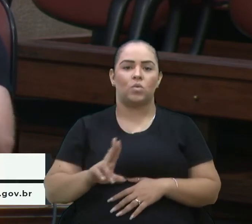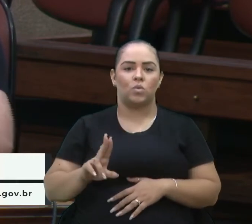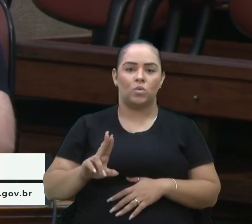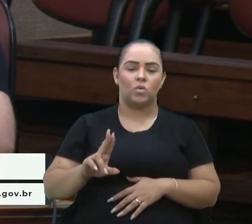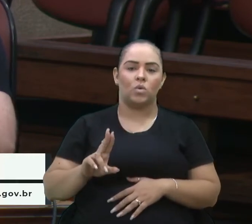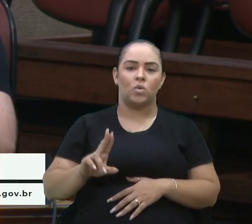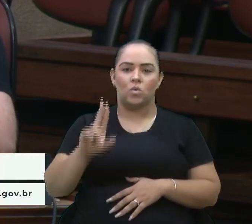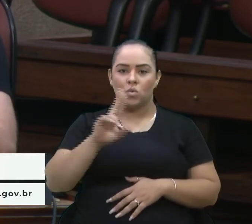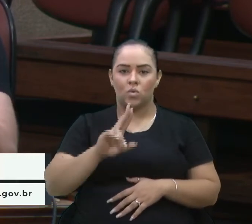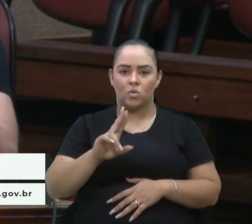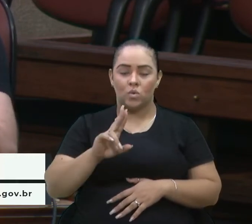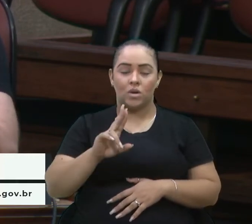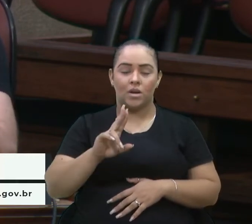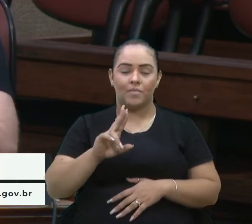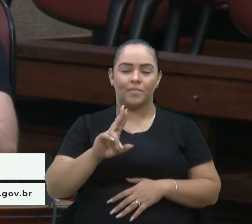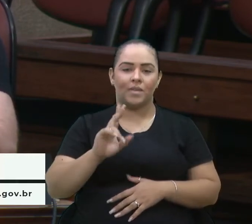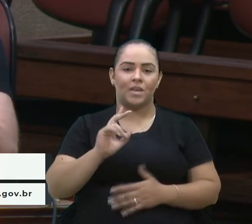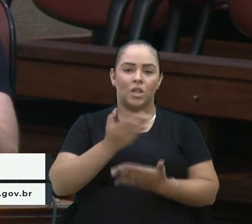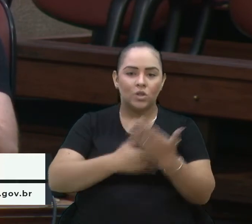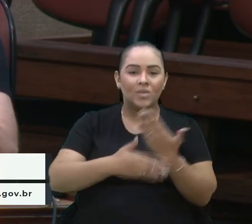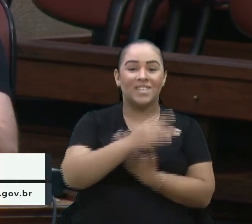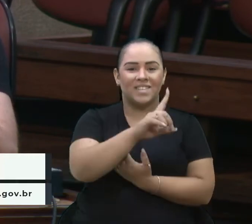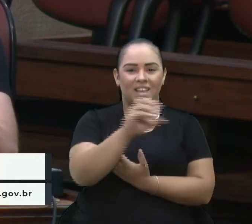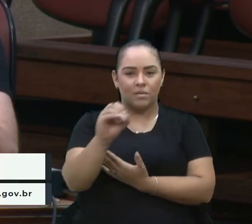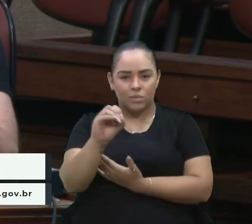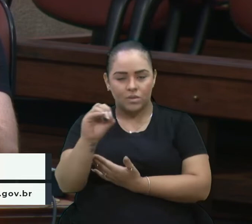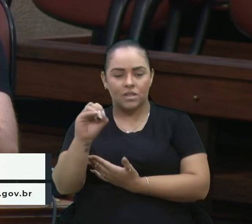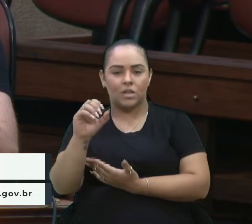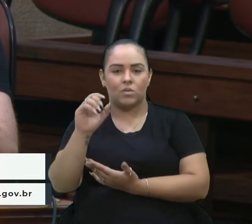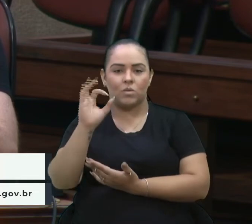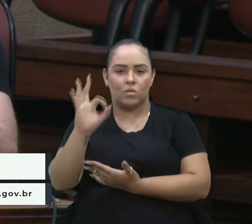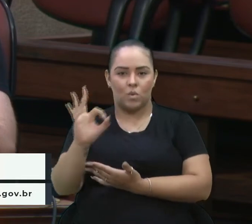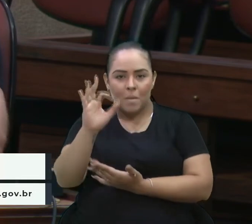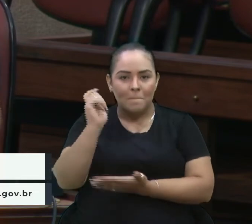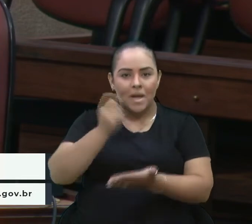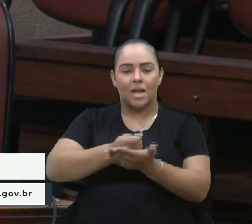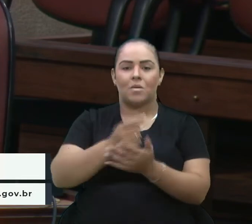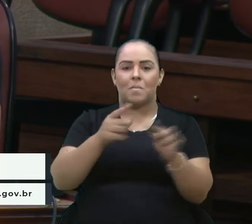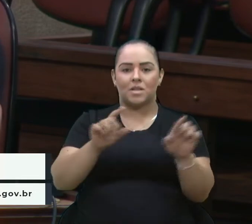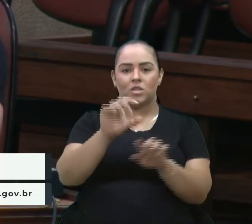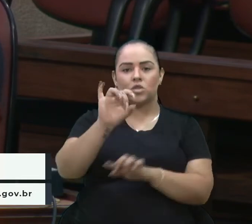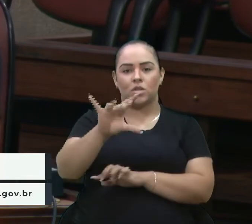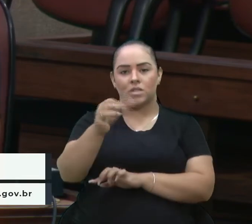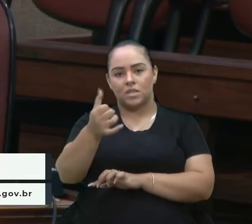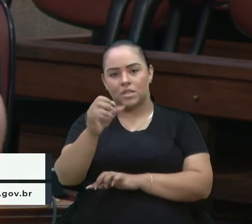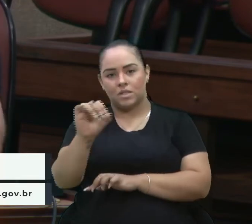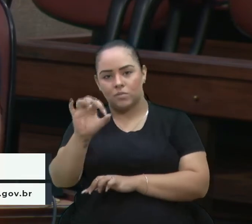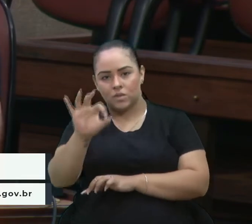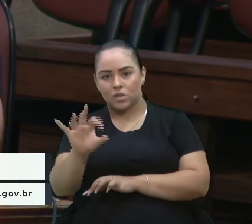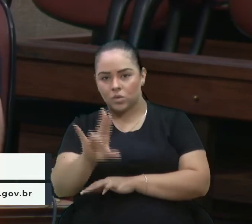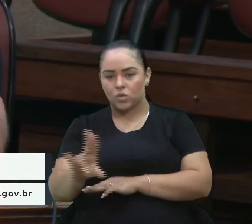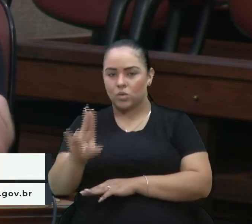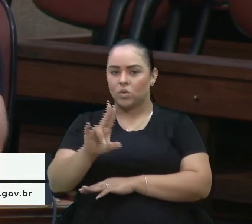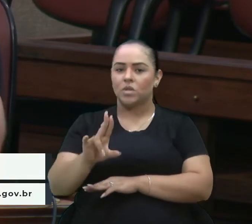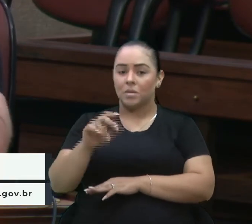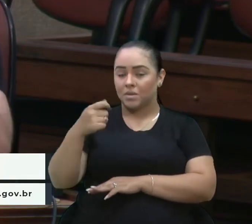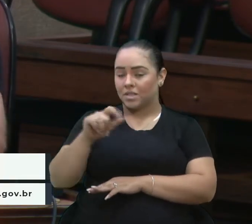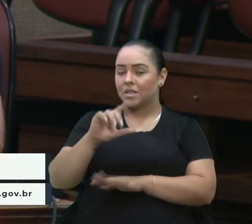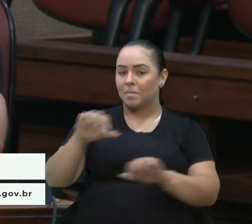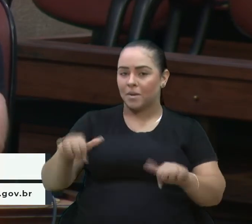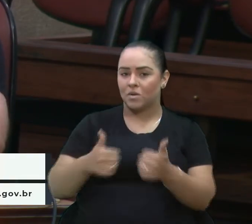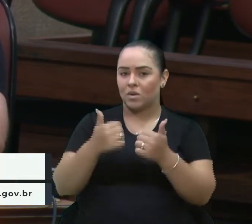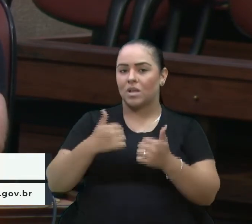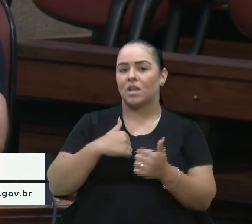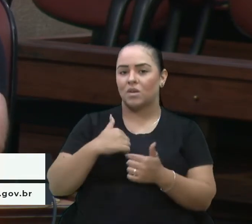se tem problemas no sistema privado, muitas vezes a gente tem que ver o que dá para melhorar. Por isso que eu já lhe falei da questão aqui da UPA